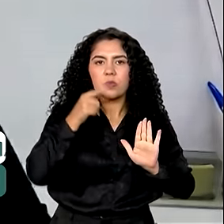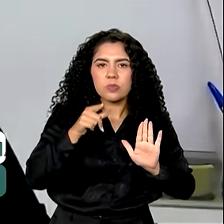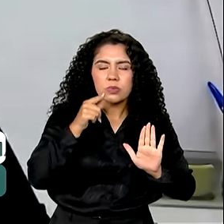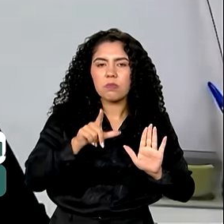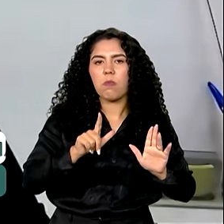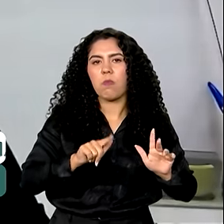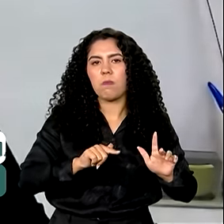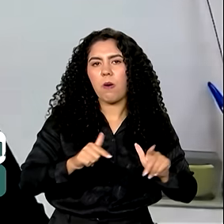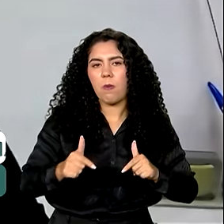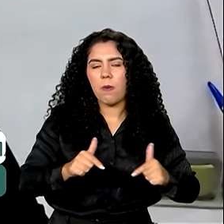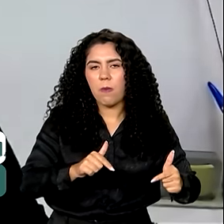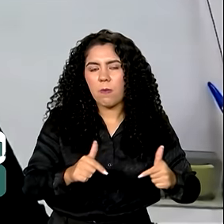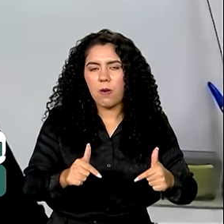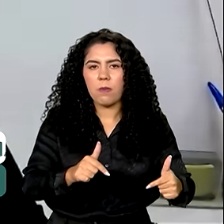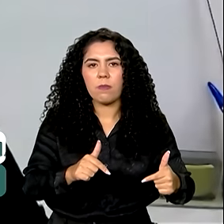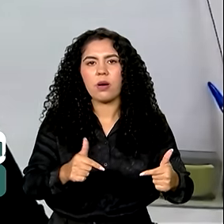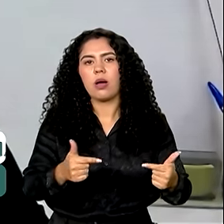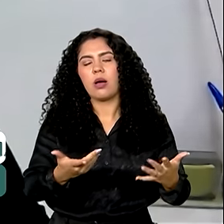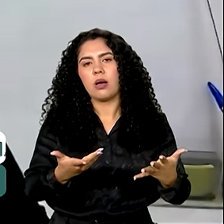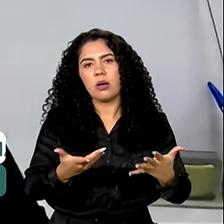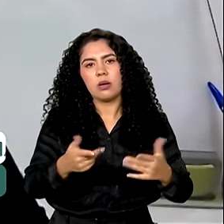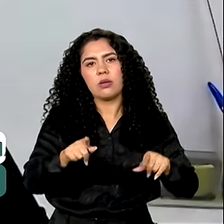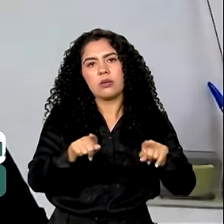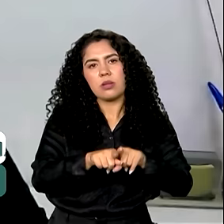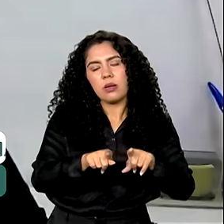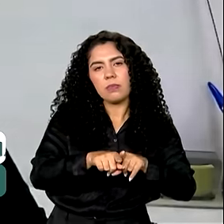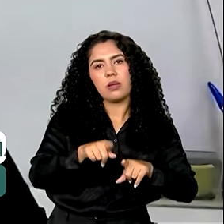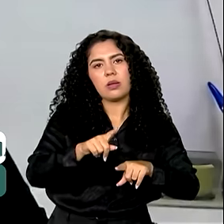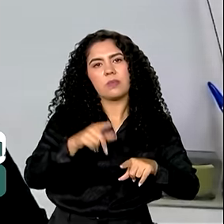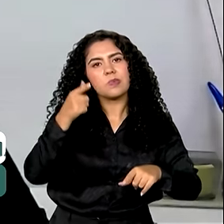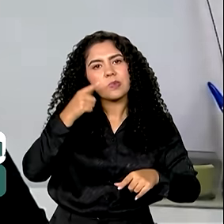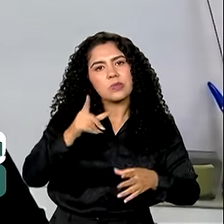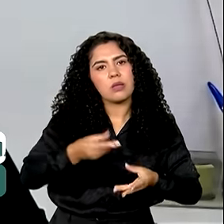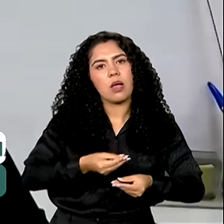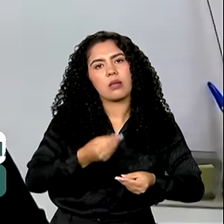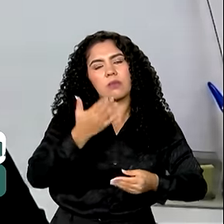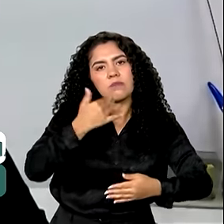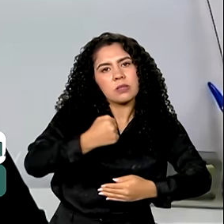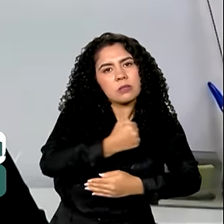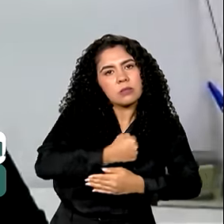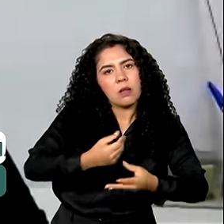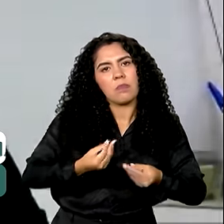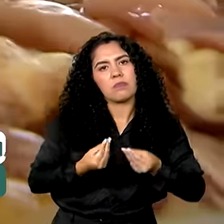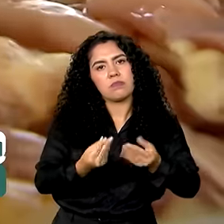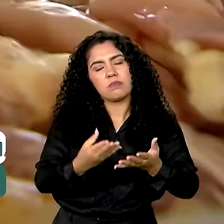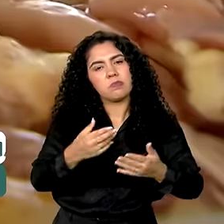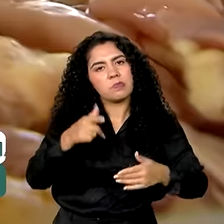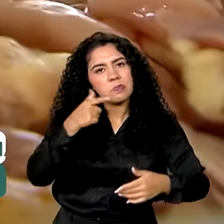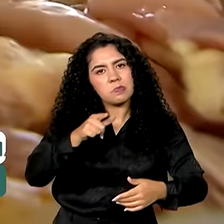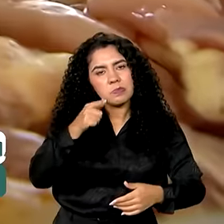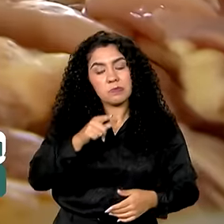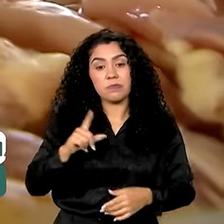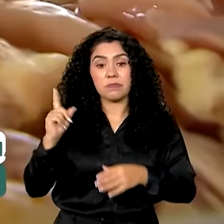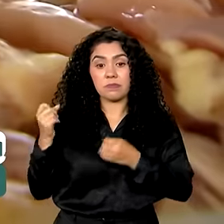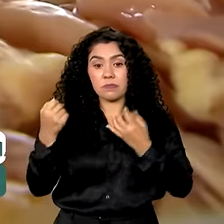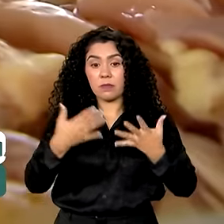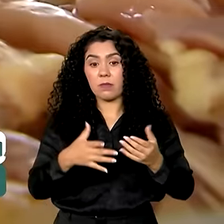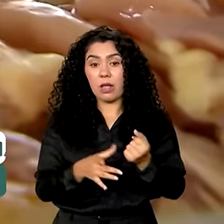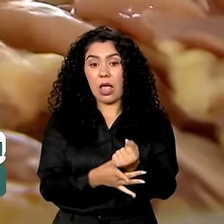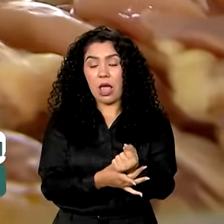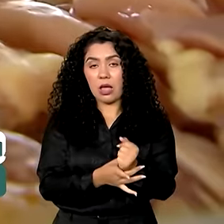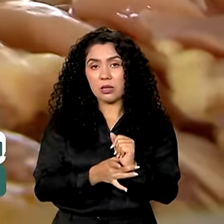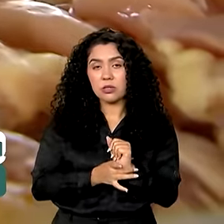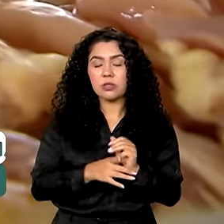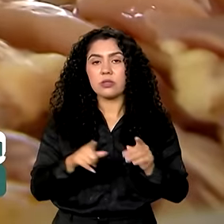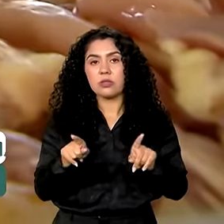de ferramentas, de recursos que chegam numa cozinha para apoiar o seu funcionamento. E para garantir a distribuição